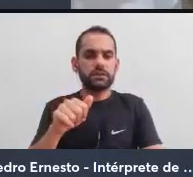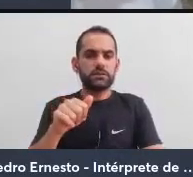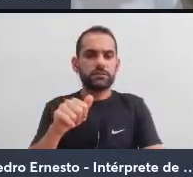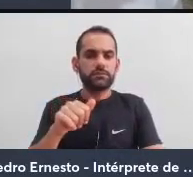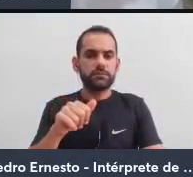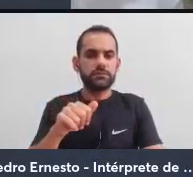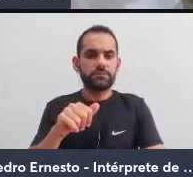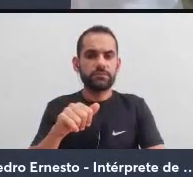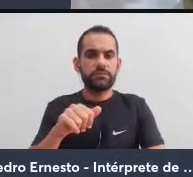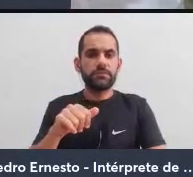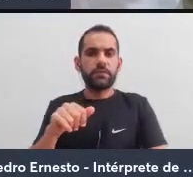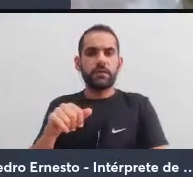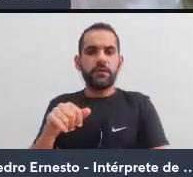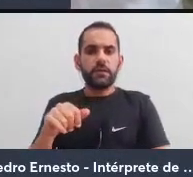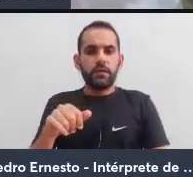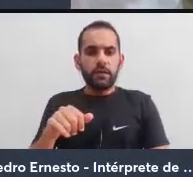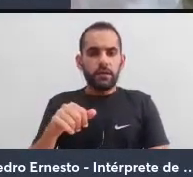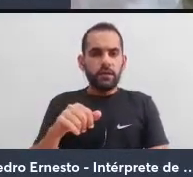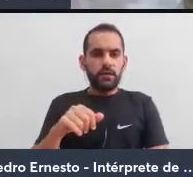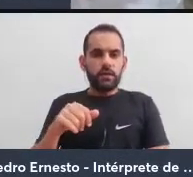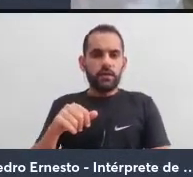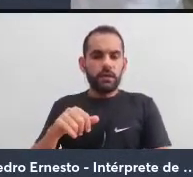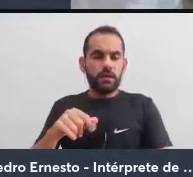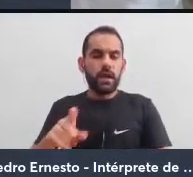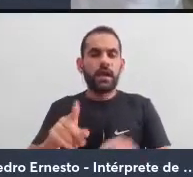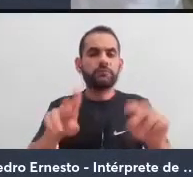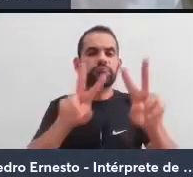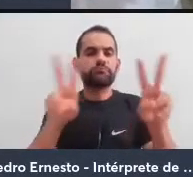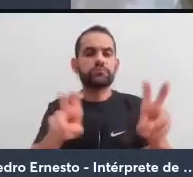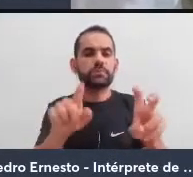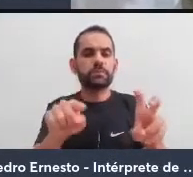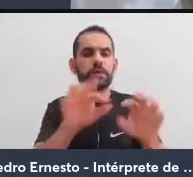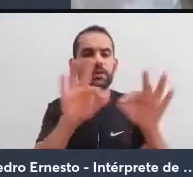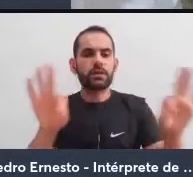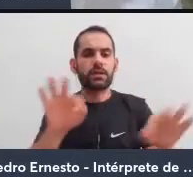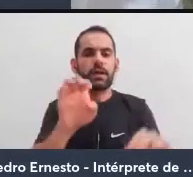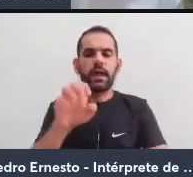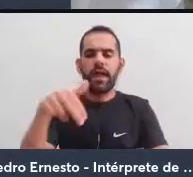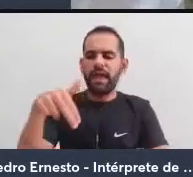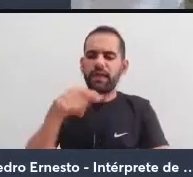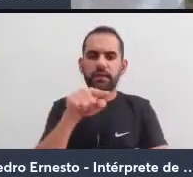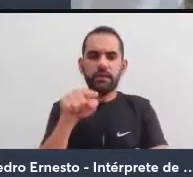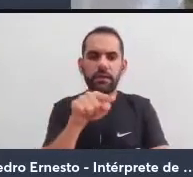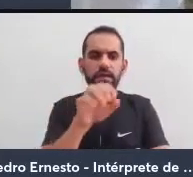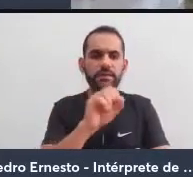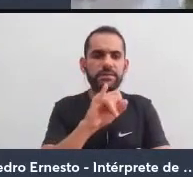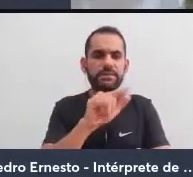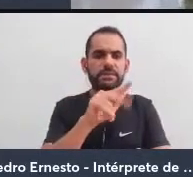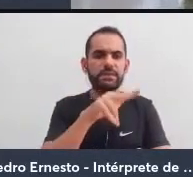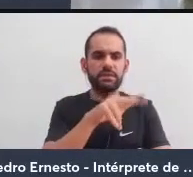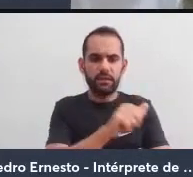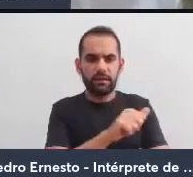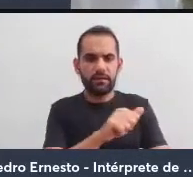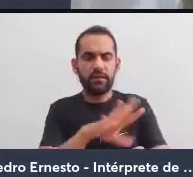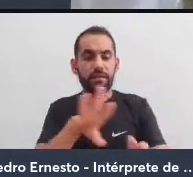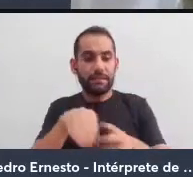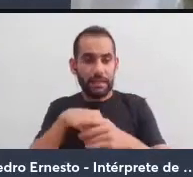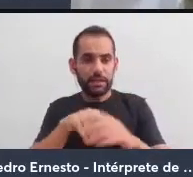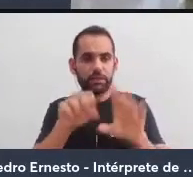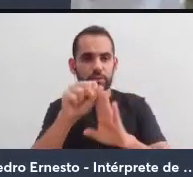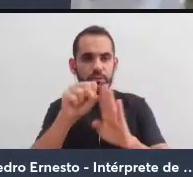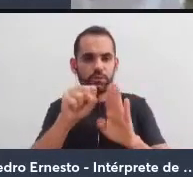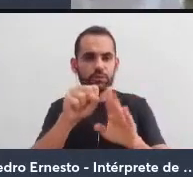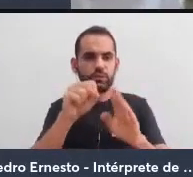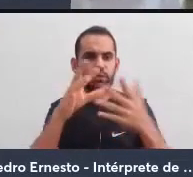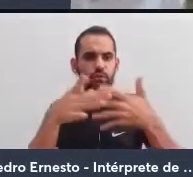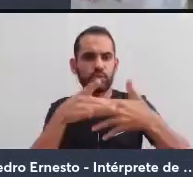ensina, grafando essa palavra nessa forma que está aí na tela, ensigna, insere num signo. Ou